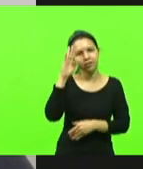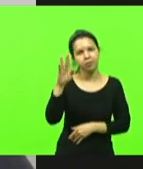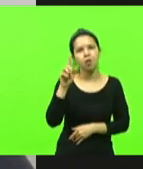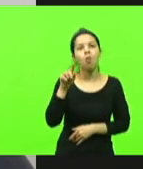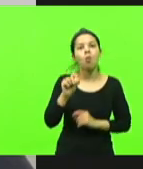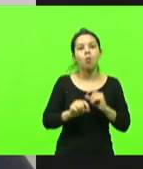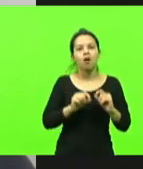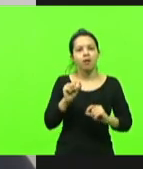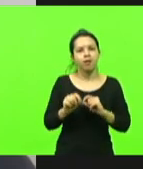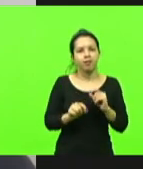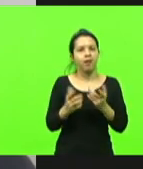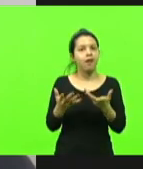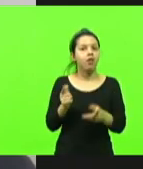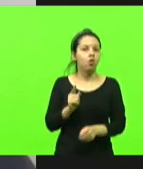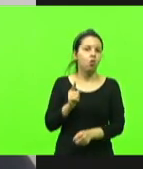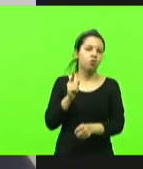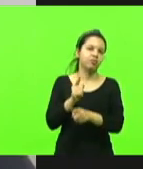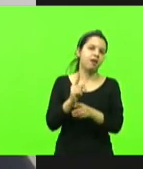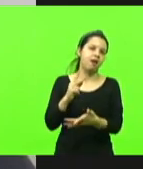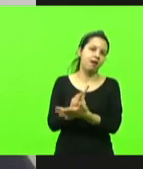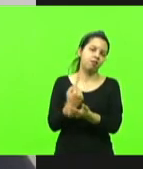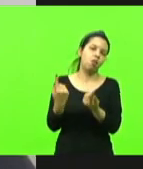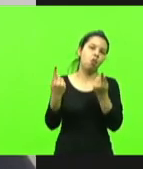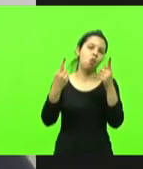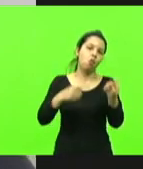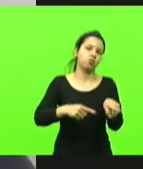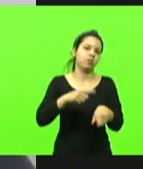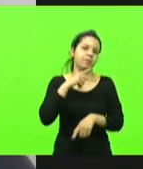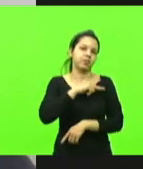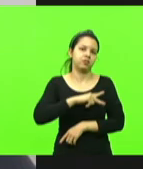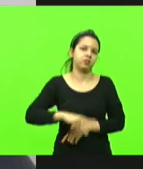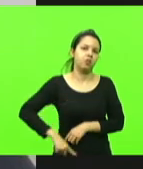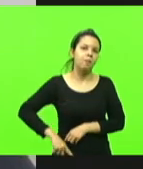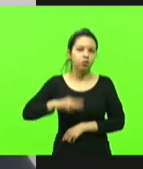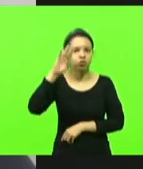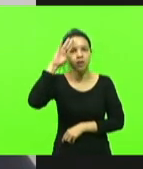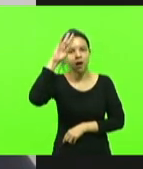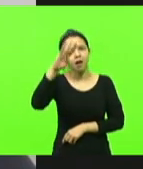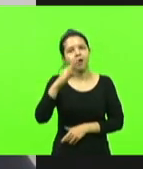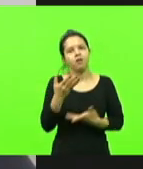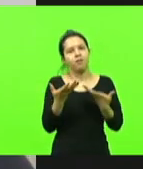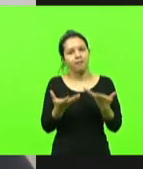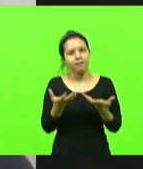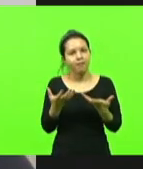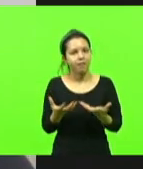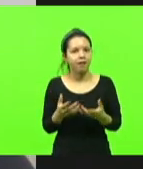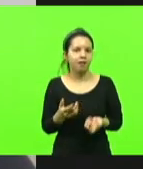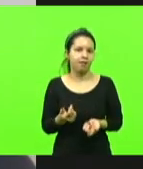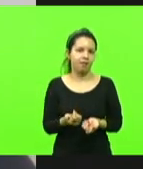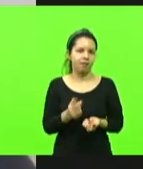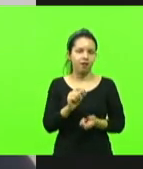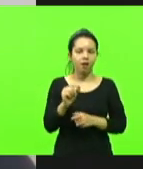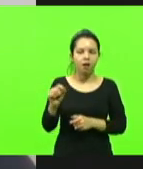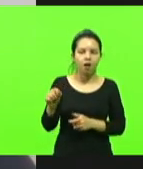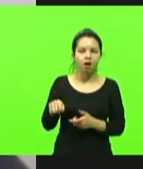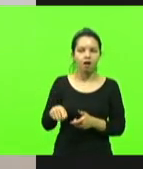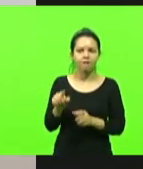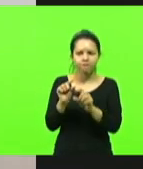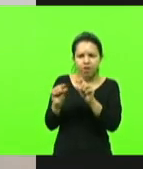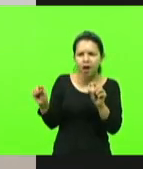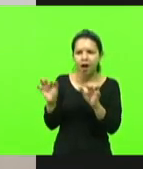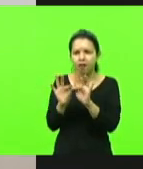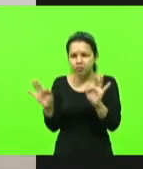tentar achar alguma coisa contra o presidente Bolsonaro, pegar algum dos deporrentes em uma frase, em uma